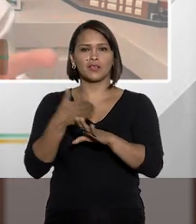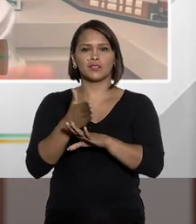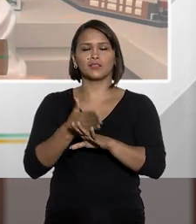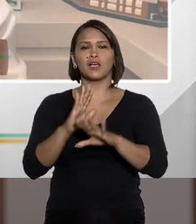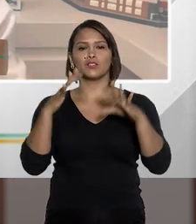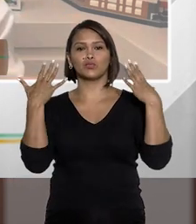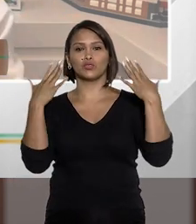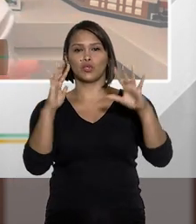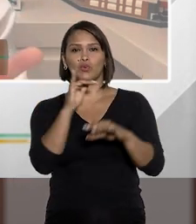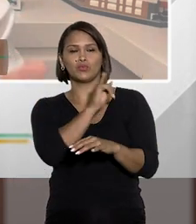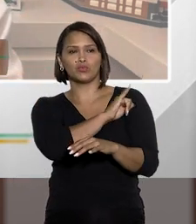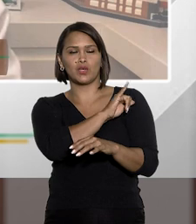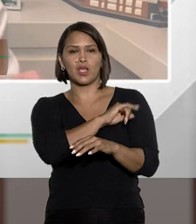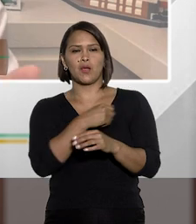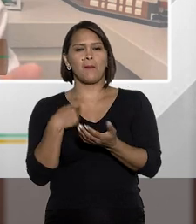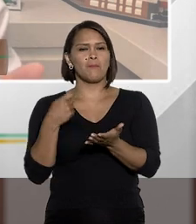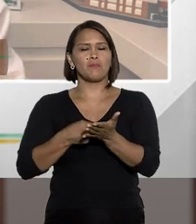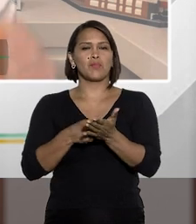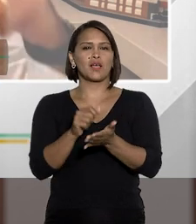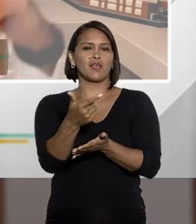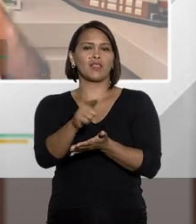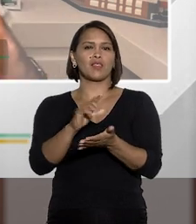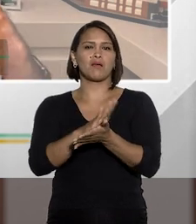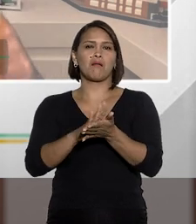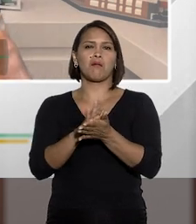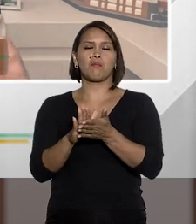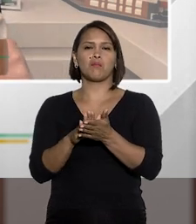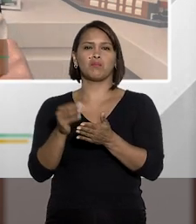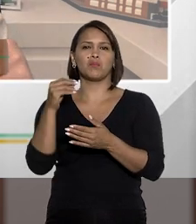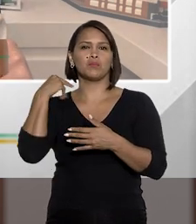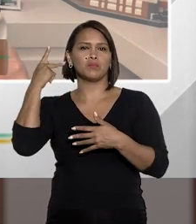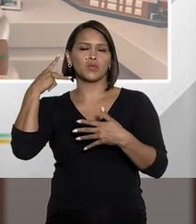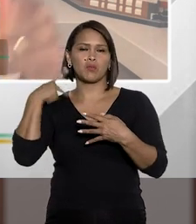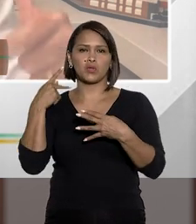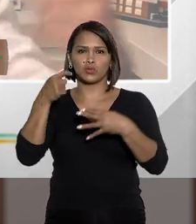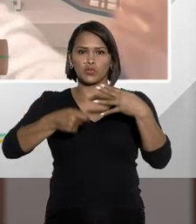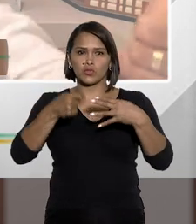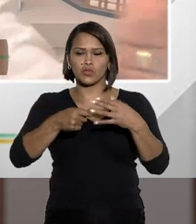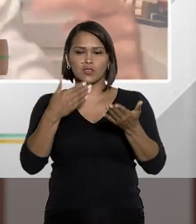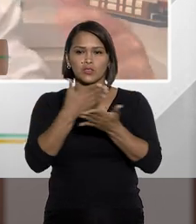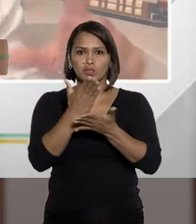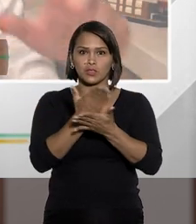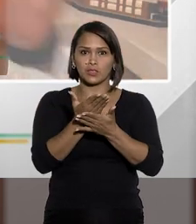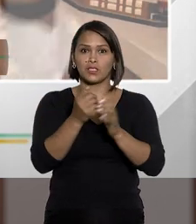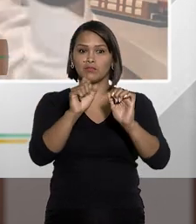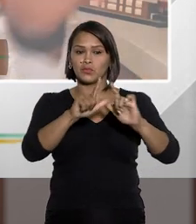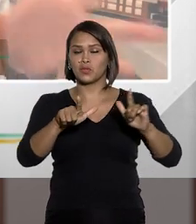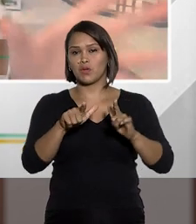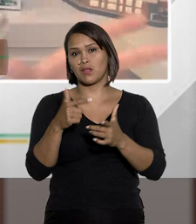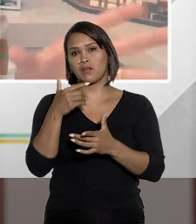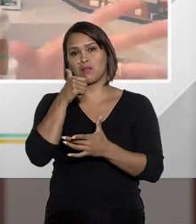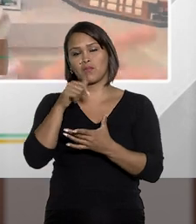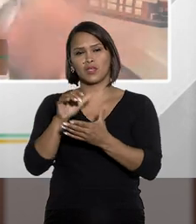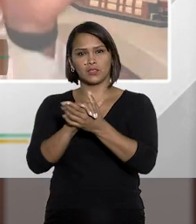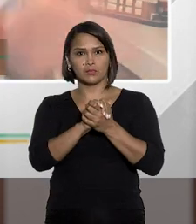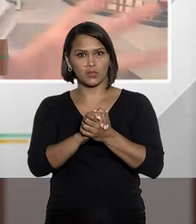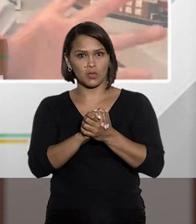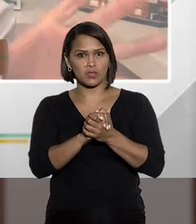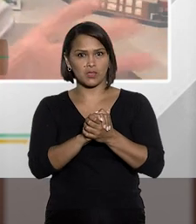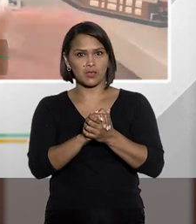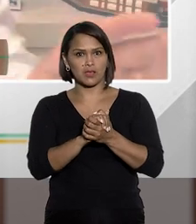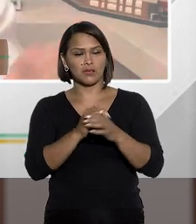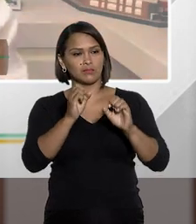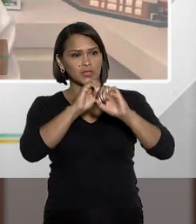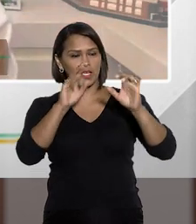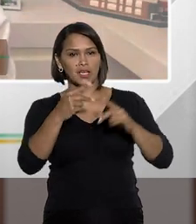estou querendo entrar no Rock in Rio sem pagar, porque eu sou promotor de justiça e estou entrando com a minha esposa sem